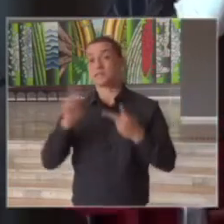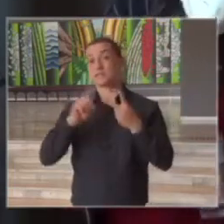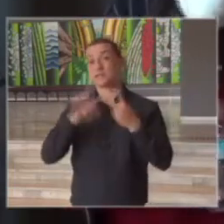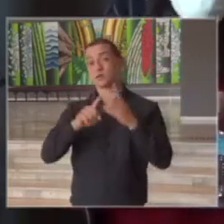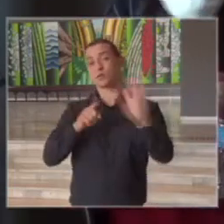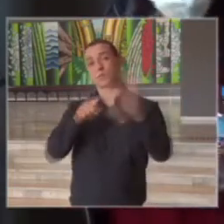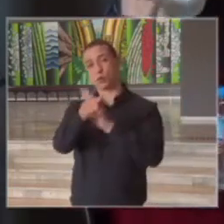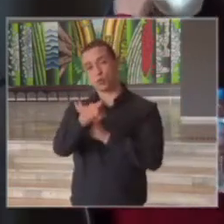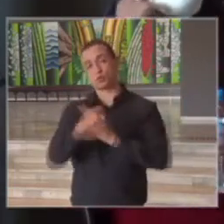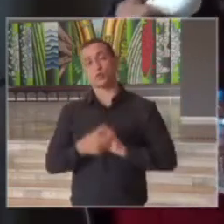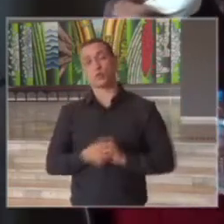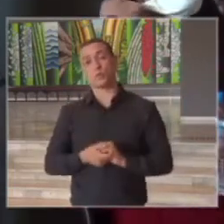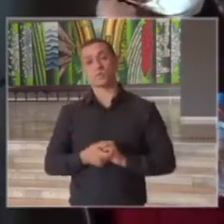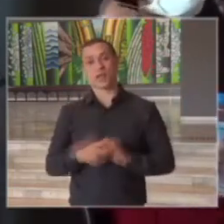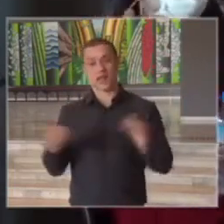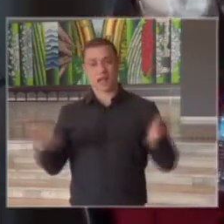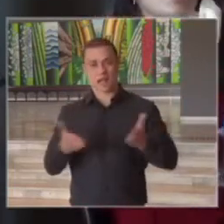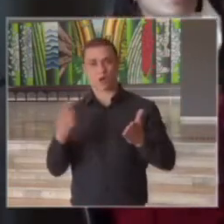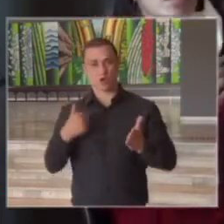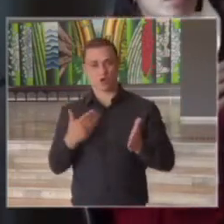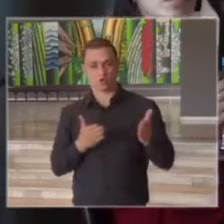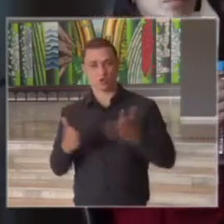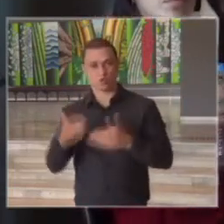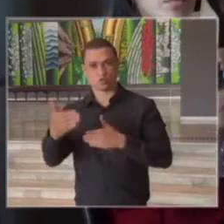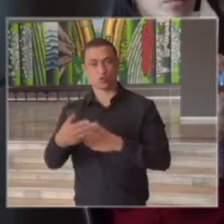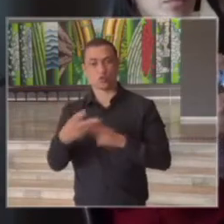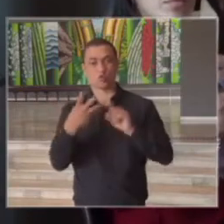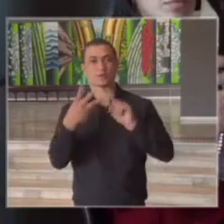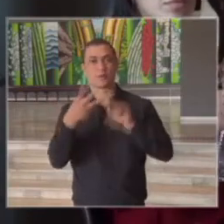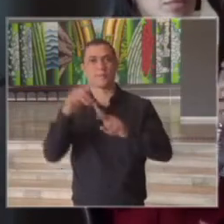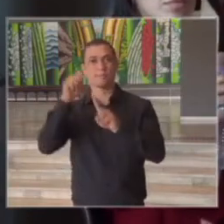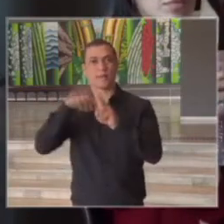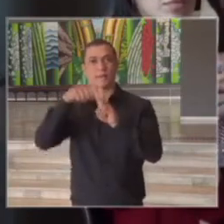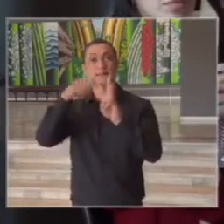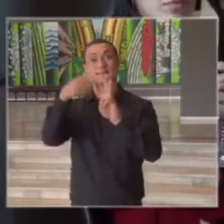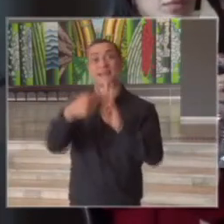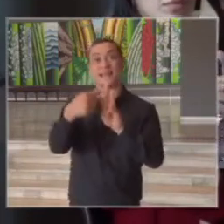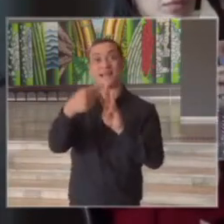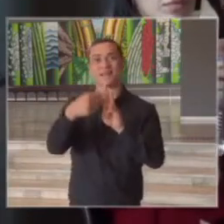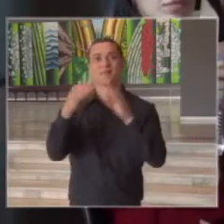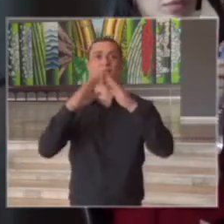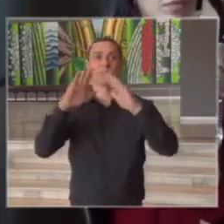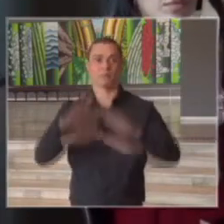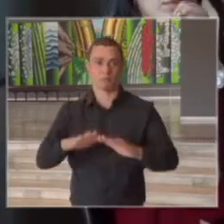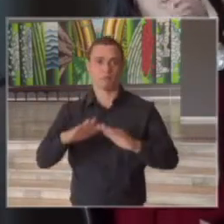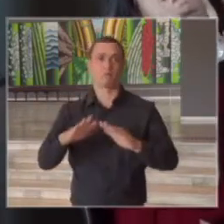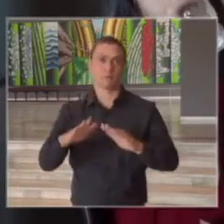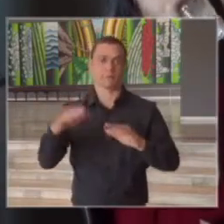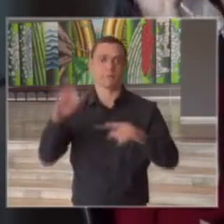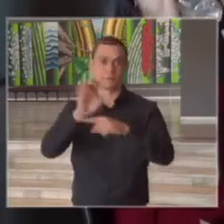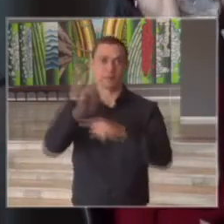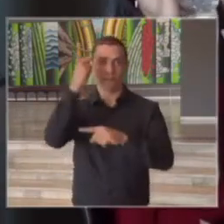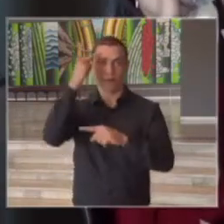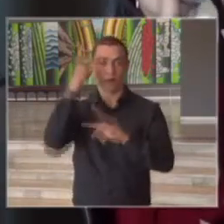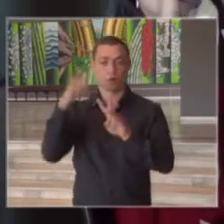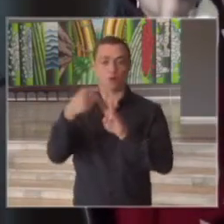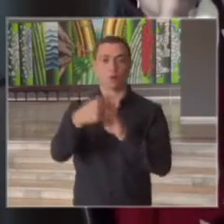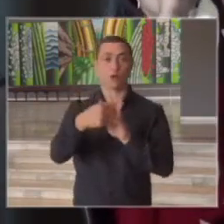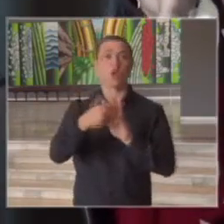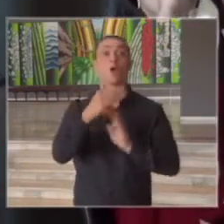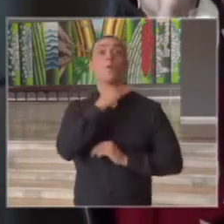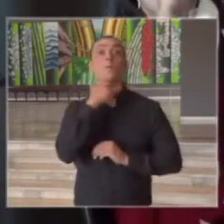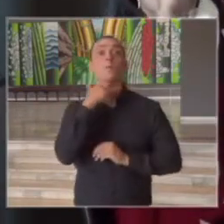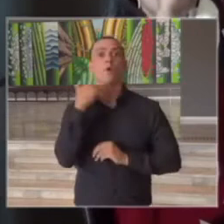pergunta é que nós estamos nos encaminhando para o terceiro mês de quarentena aqui no estado de São Paulo e a curva de